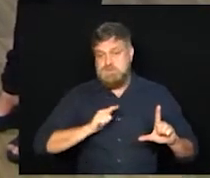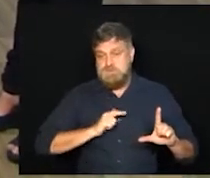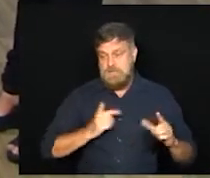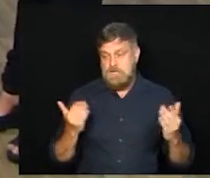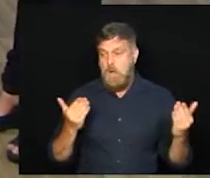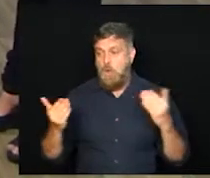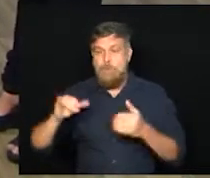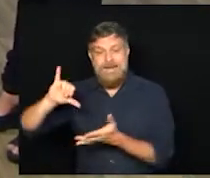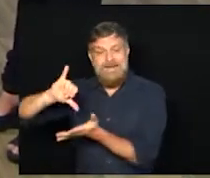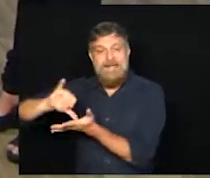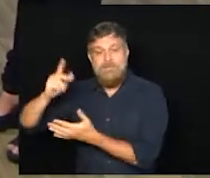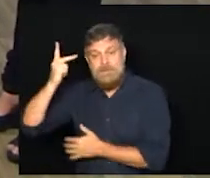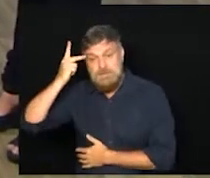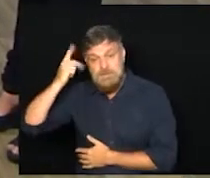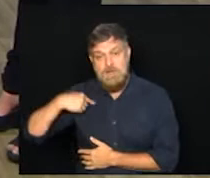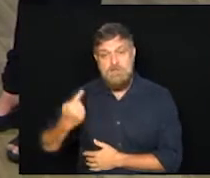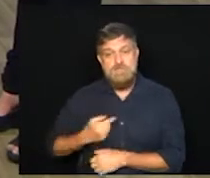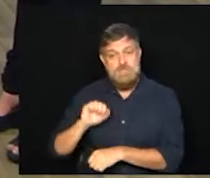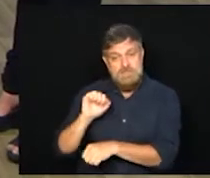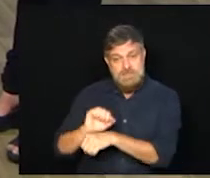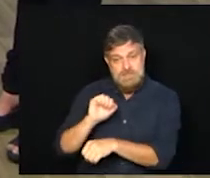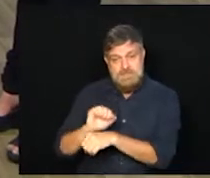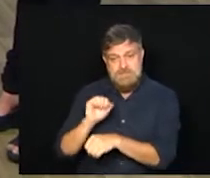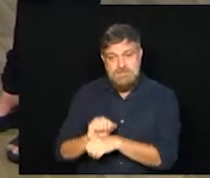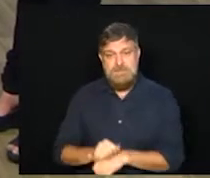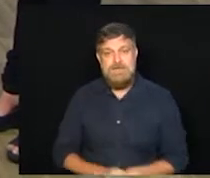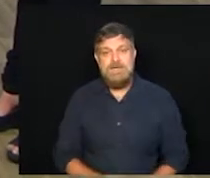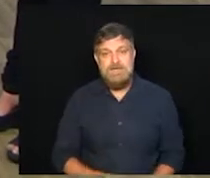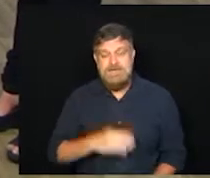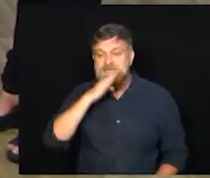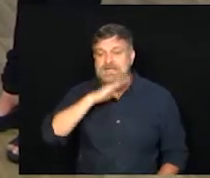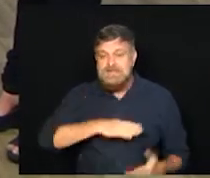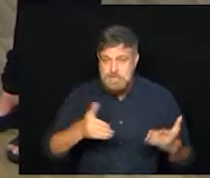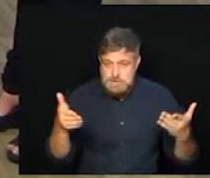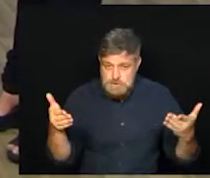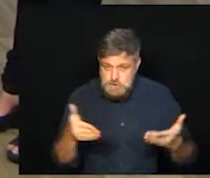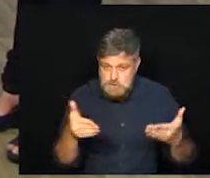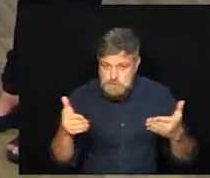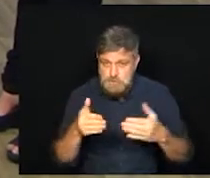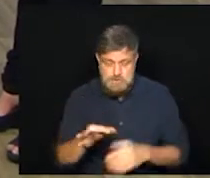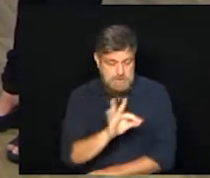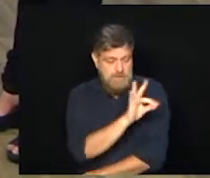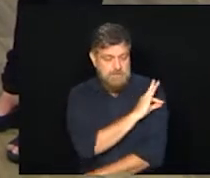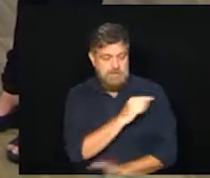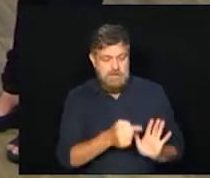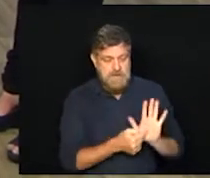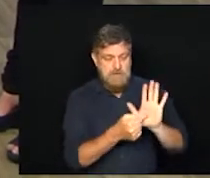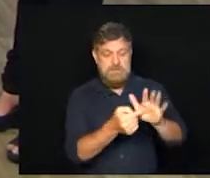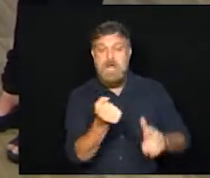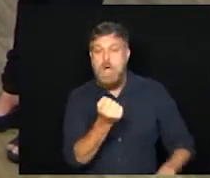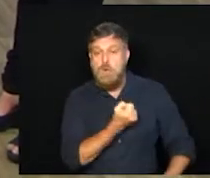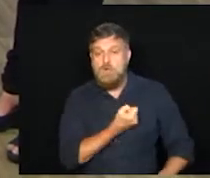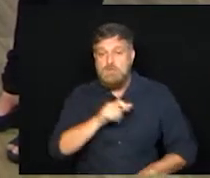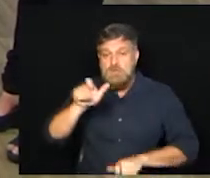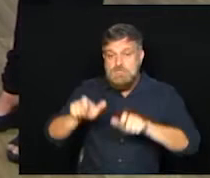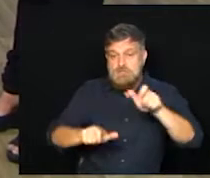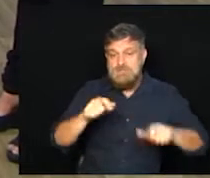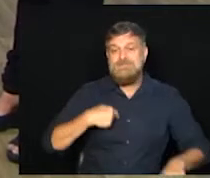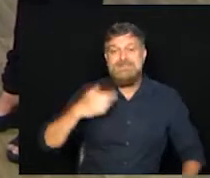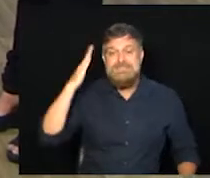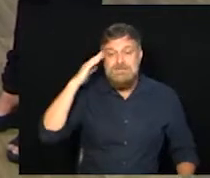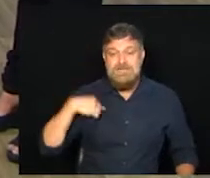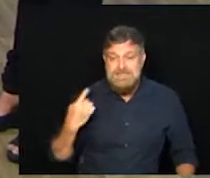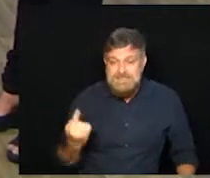gente aguarda o boletim de atualização nesta tarde que será emitido pela Prefeitura, para saber se a gente conseguiu